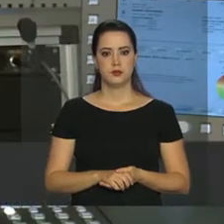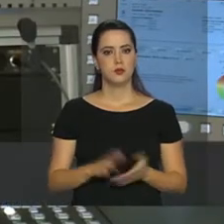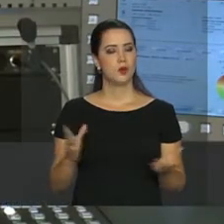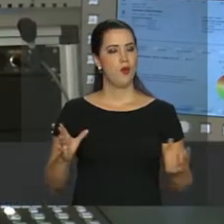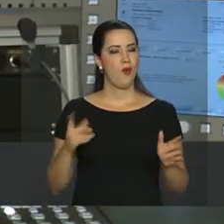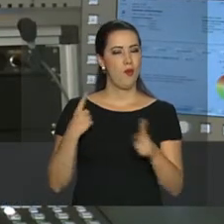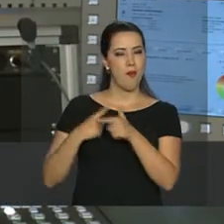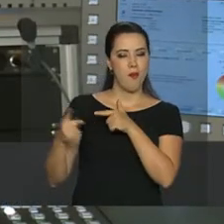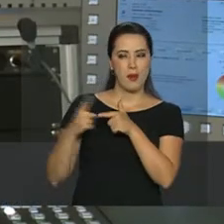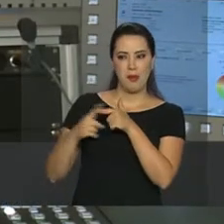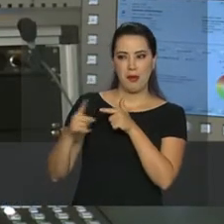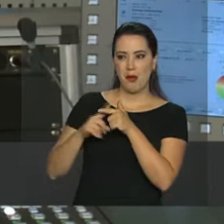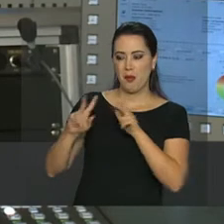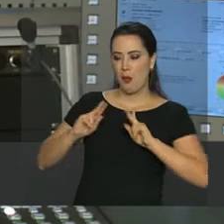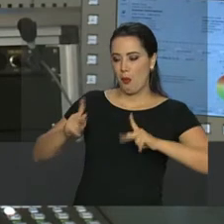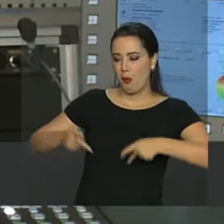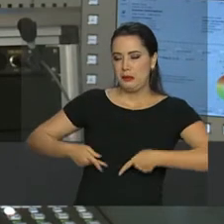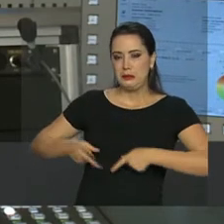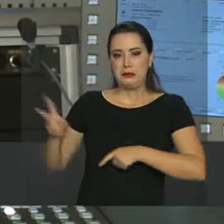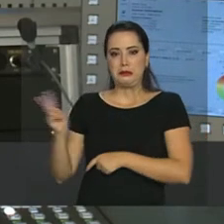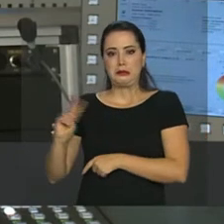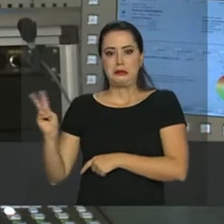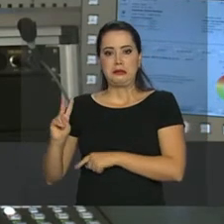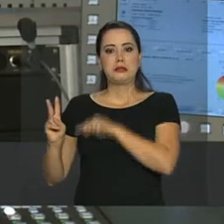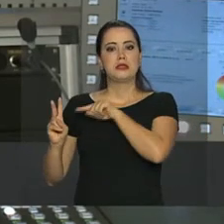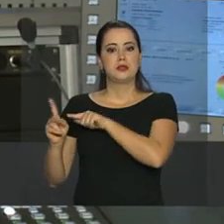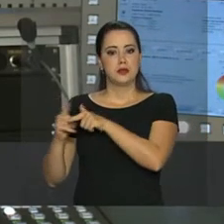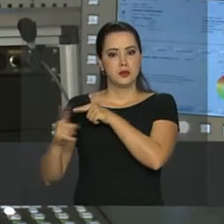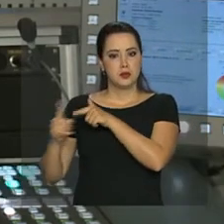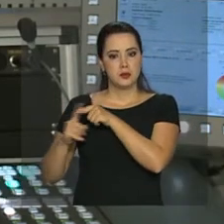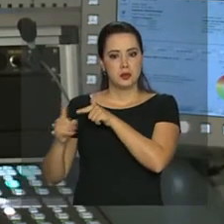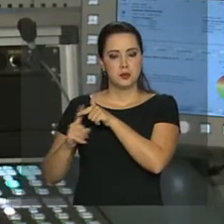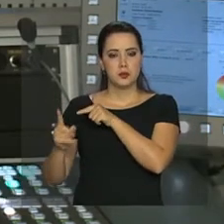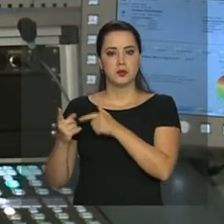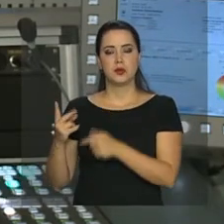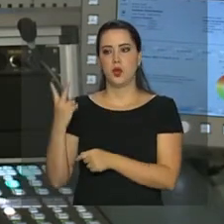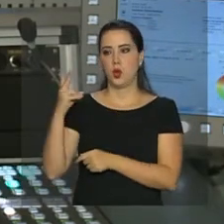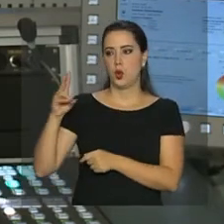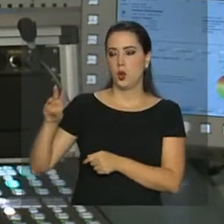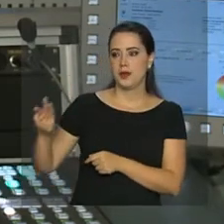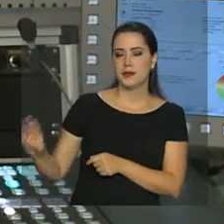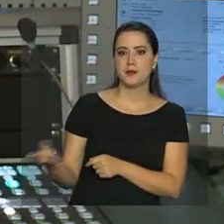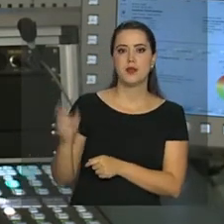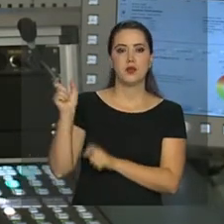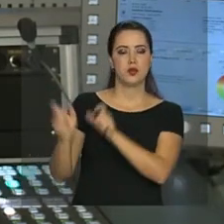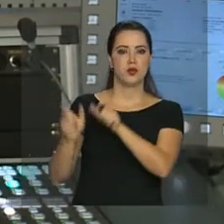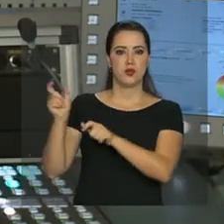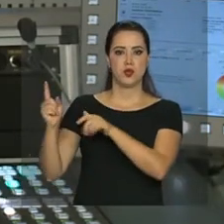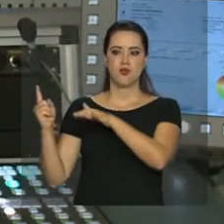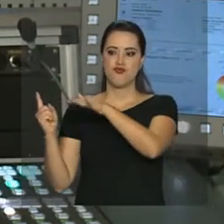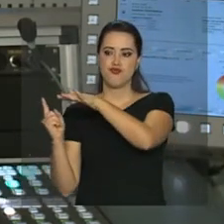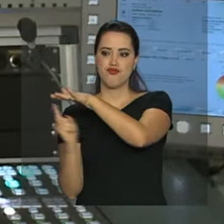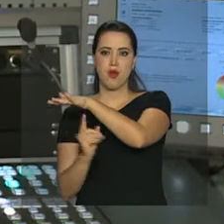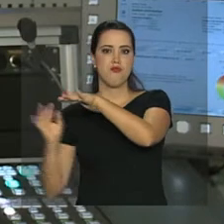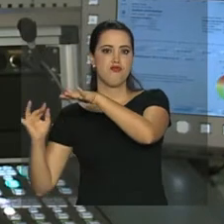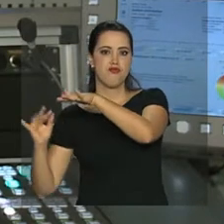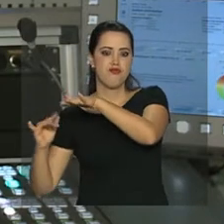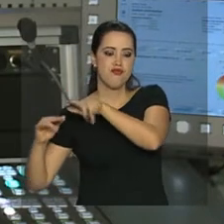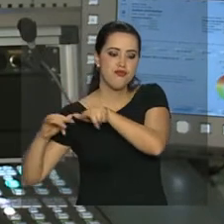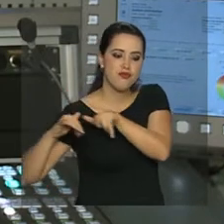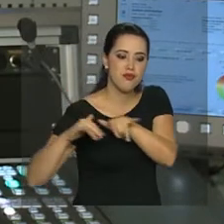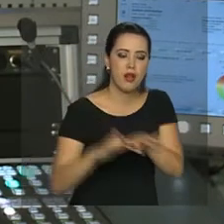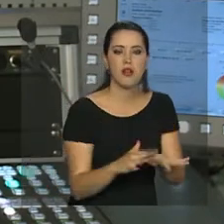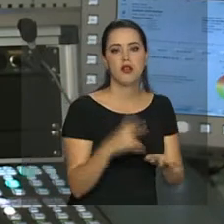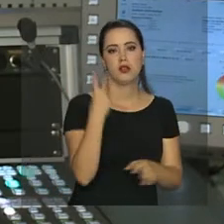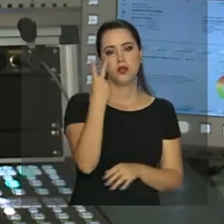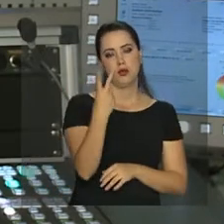humanitária sem precedentes, a Venezuela viu sair do país 2,3 milhões de venezuelanos nos